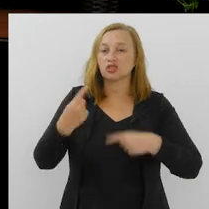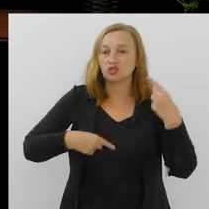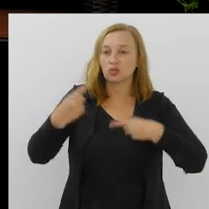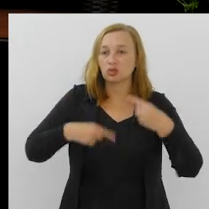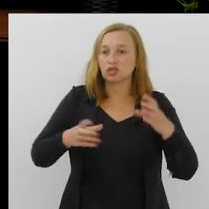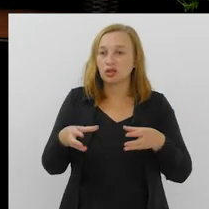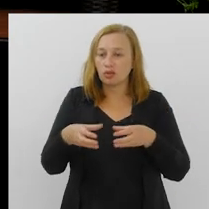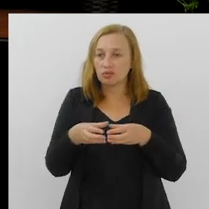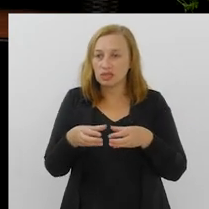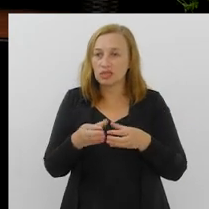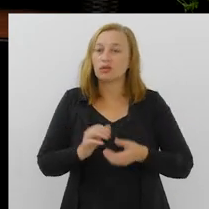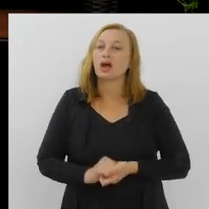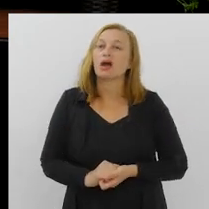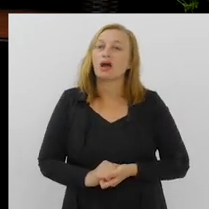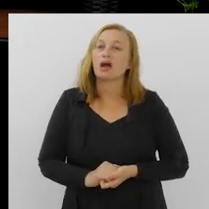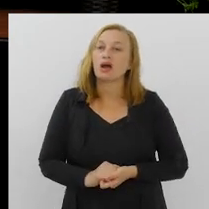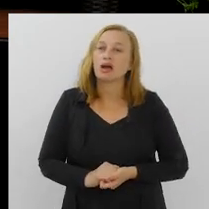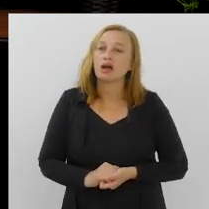debate muito na comissão,